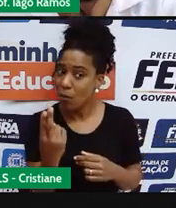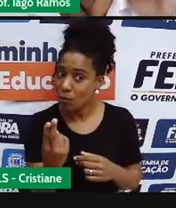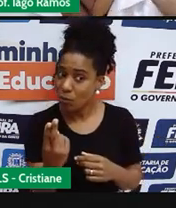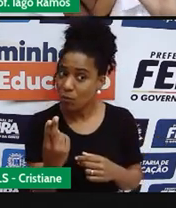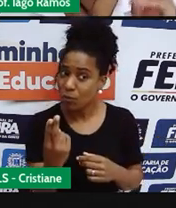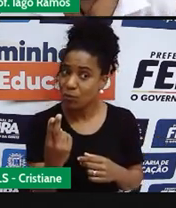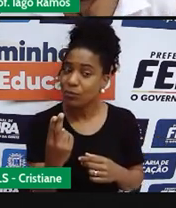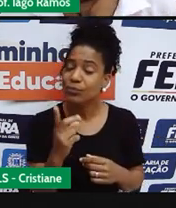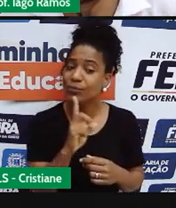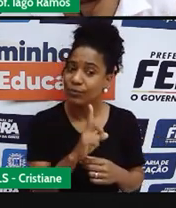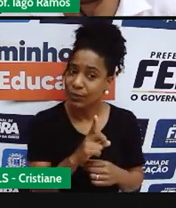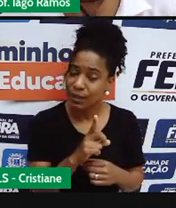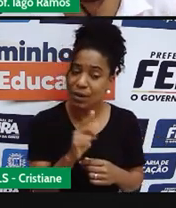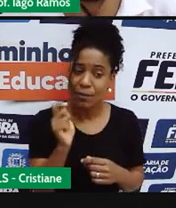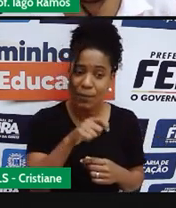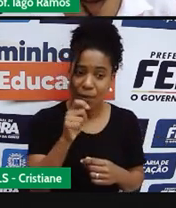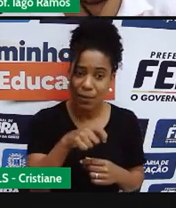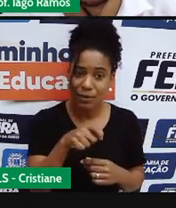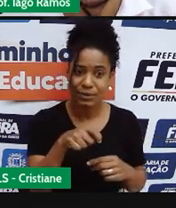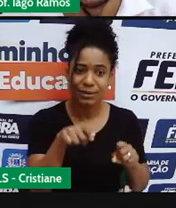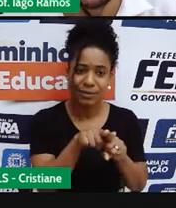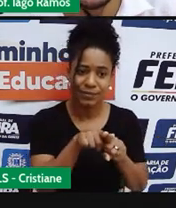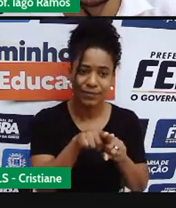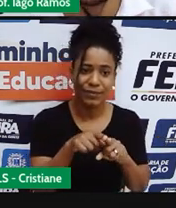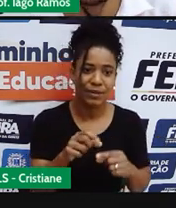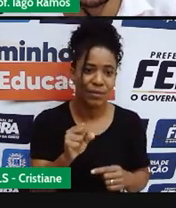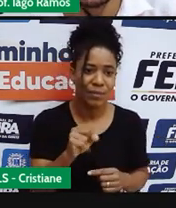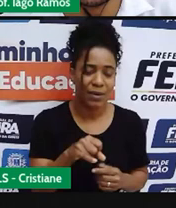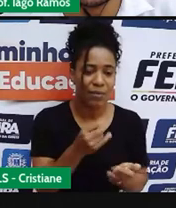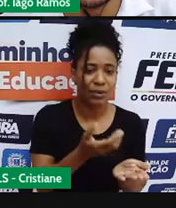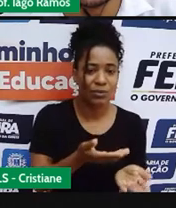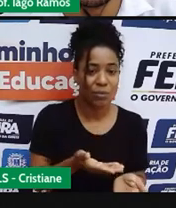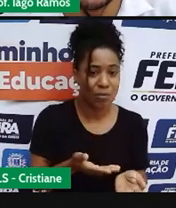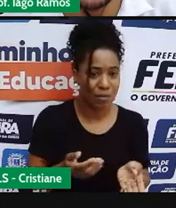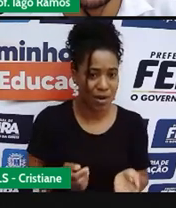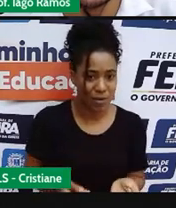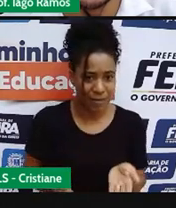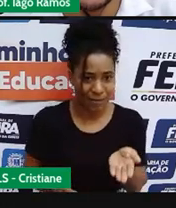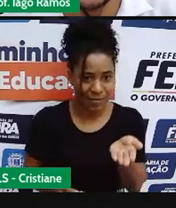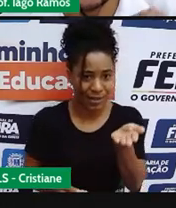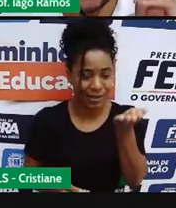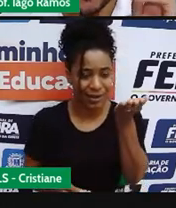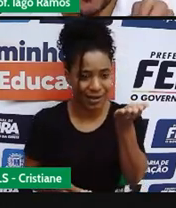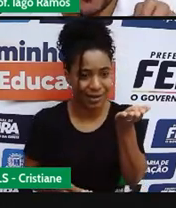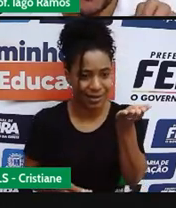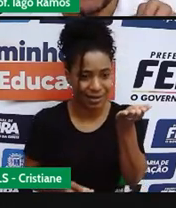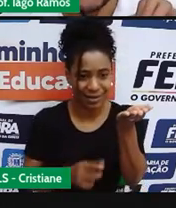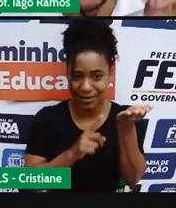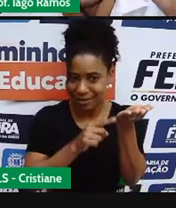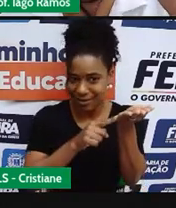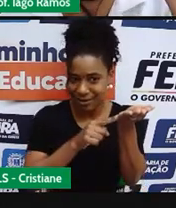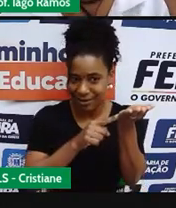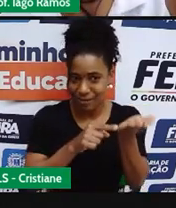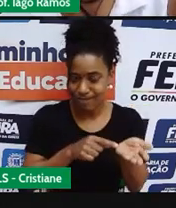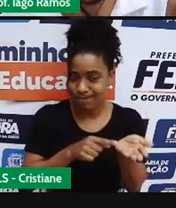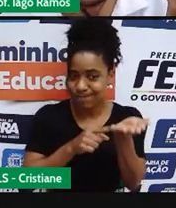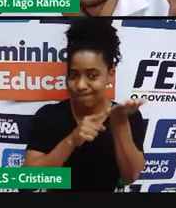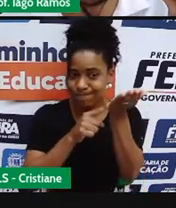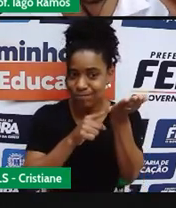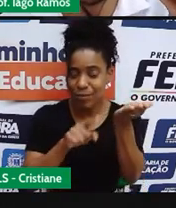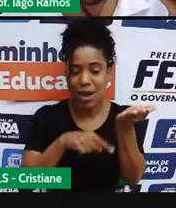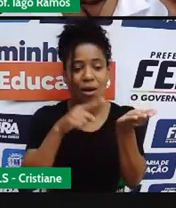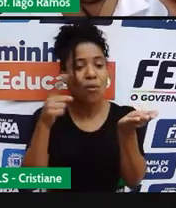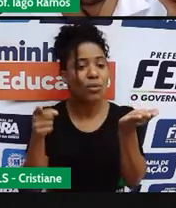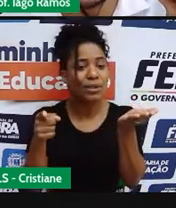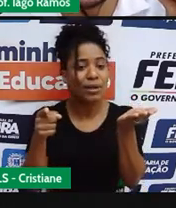ou, pode acontecer assim também, ó. Quando uma grandeza vai aumentar, ela faz com que